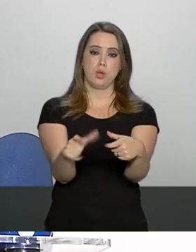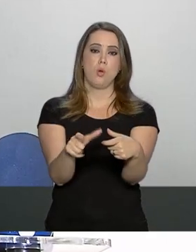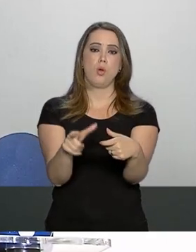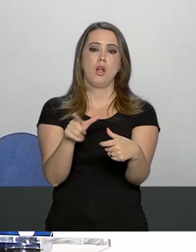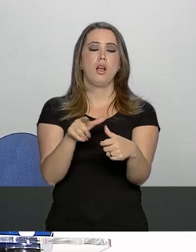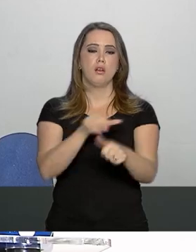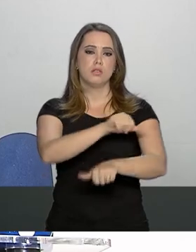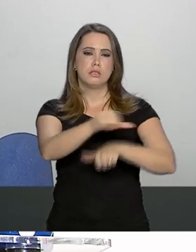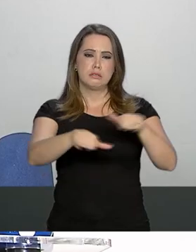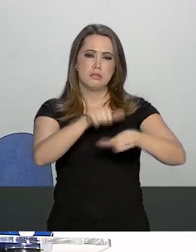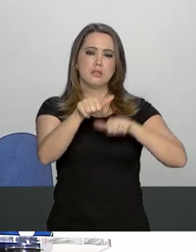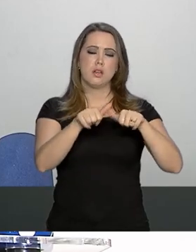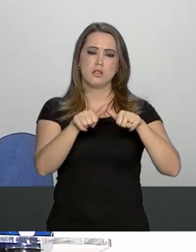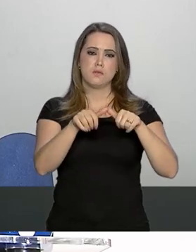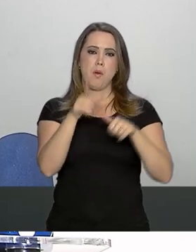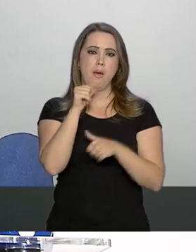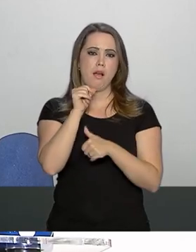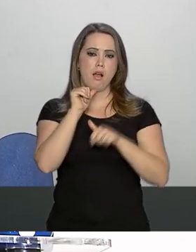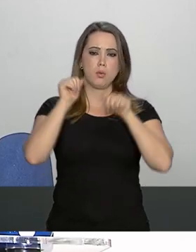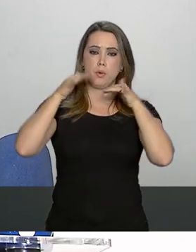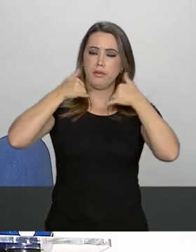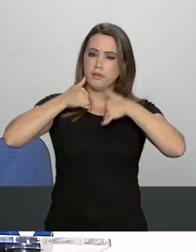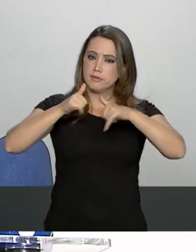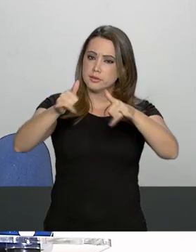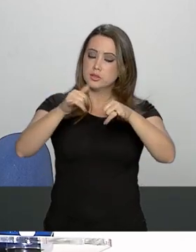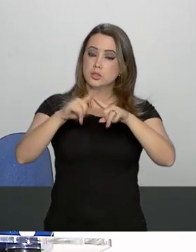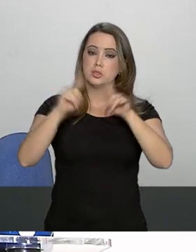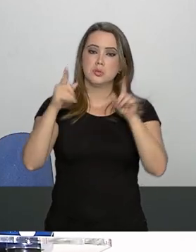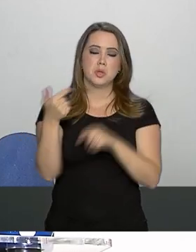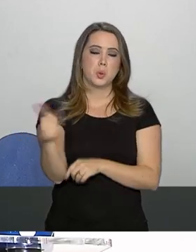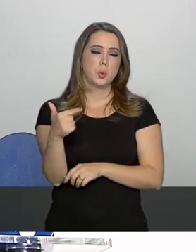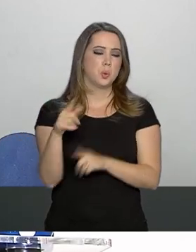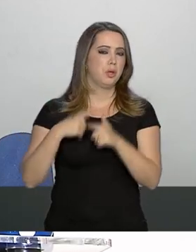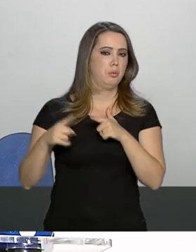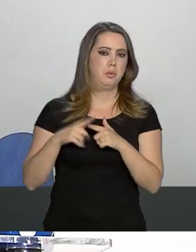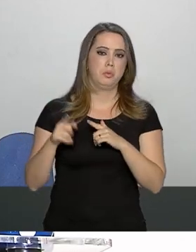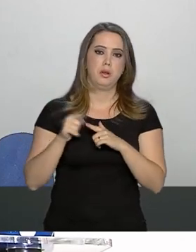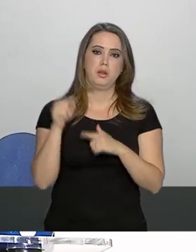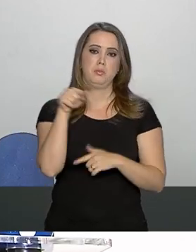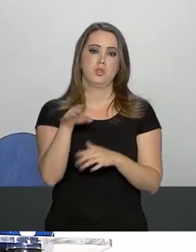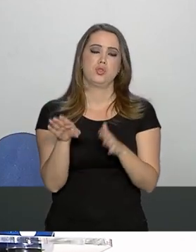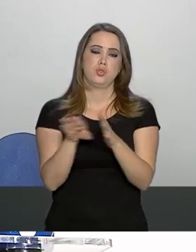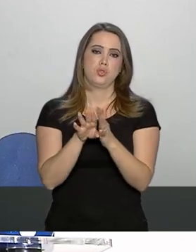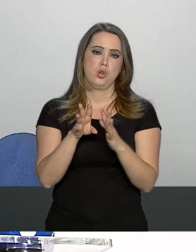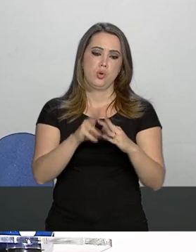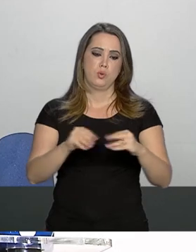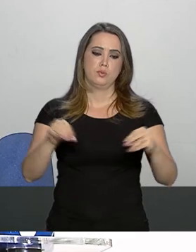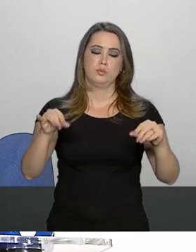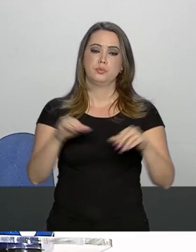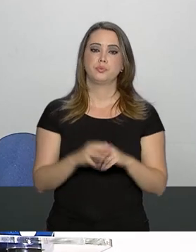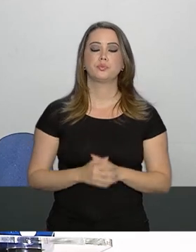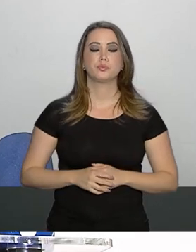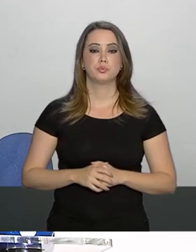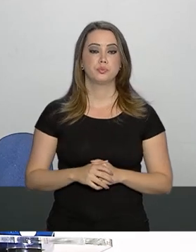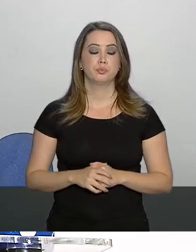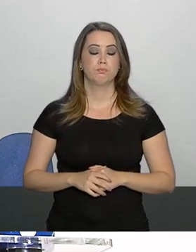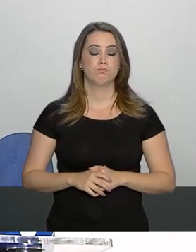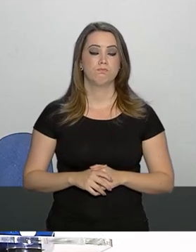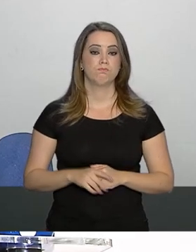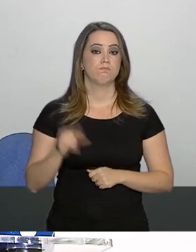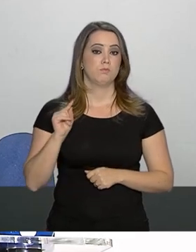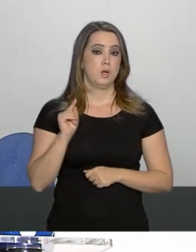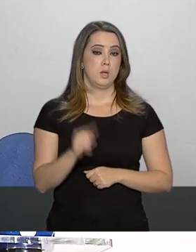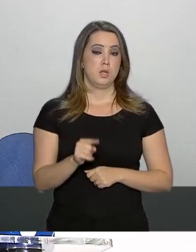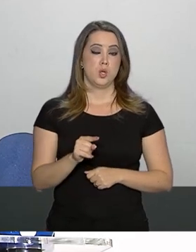Então, é um dado, sob os auspícios da ANA, com informações da CEMIG. Na usina